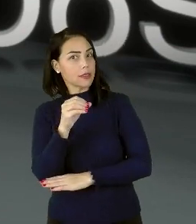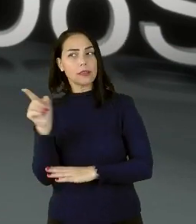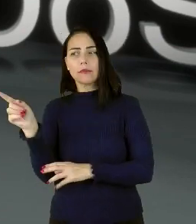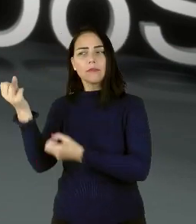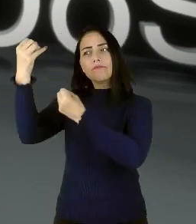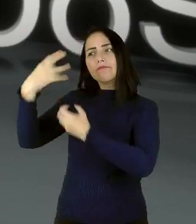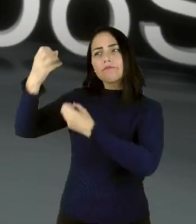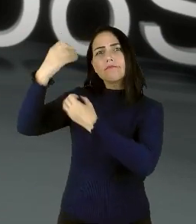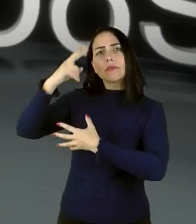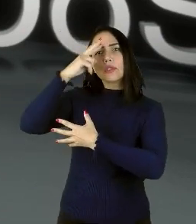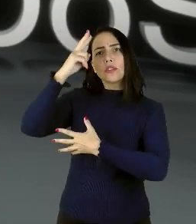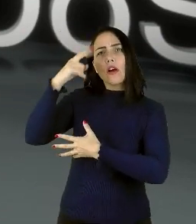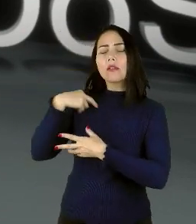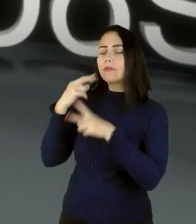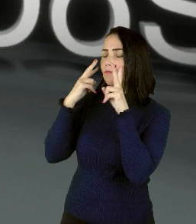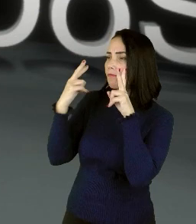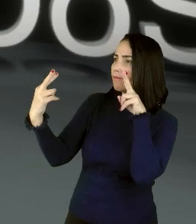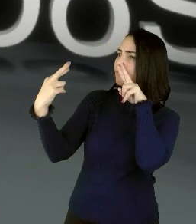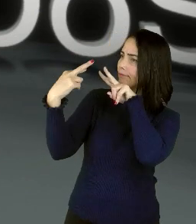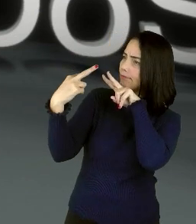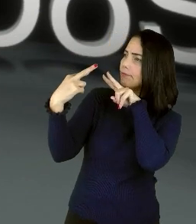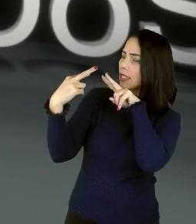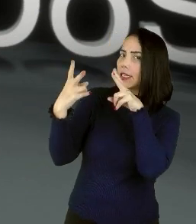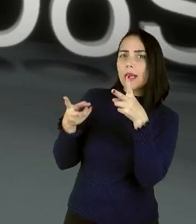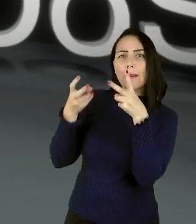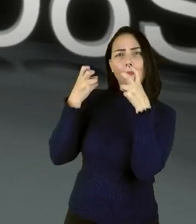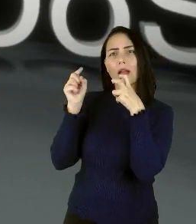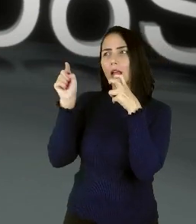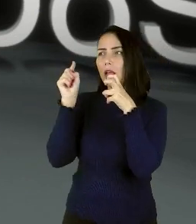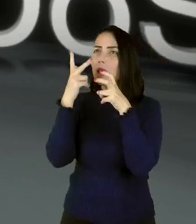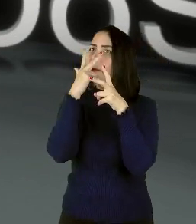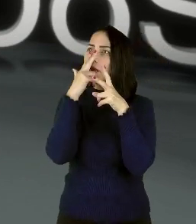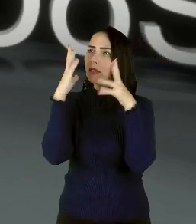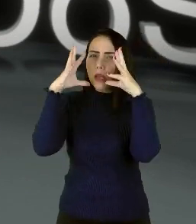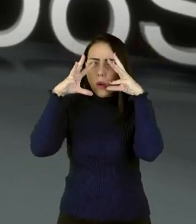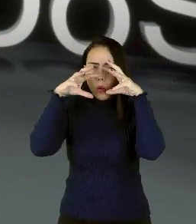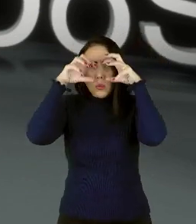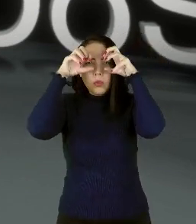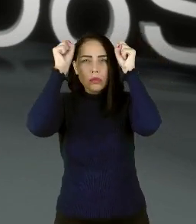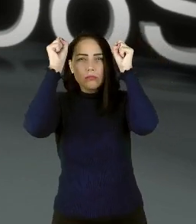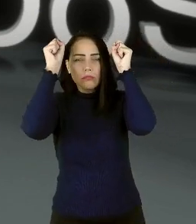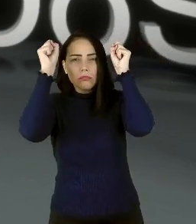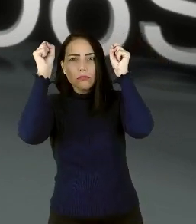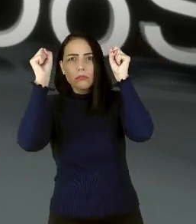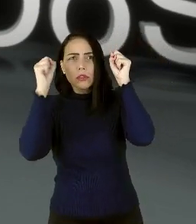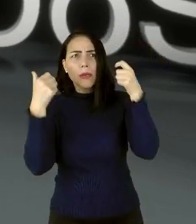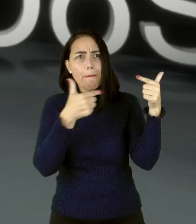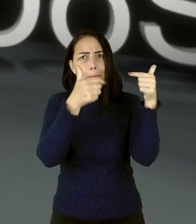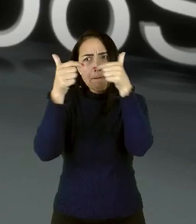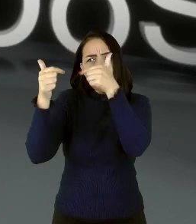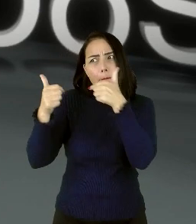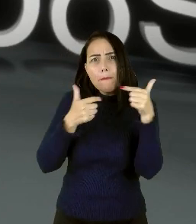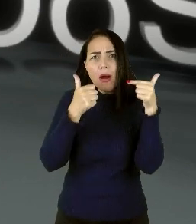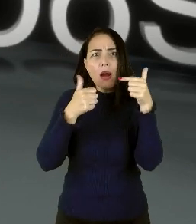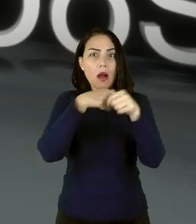Durante a sua narrativa, me prendi em seus olhos e percebi uma escuridão em seu olhar. Estávamos em guerra.